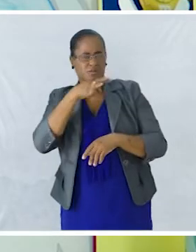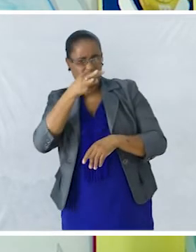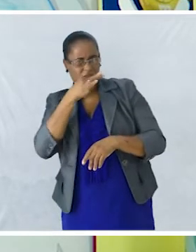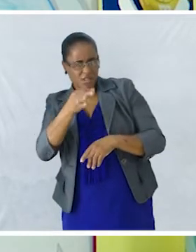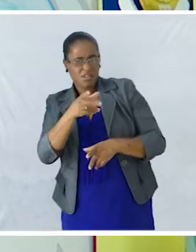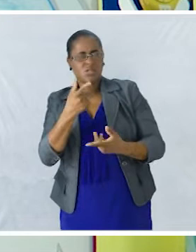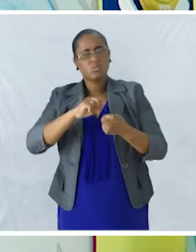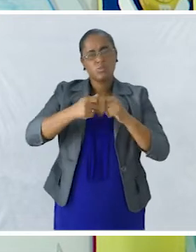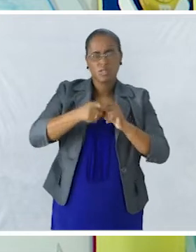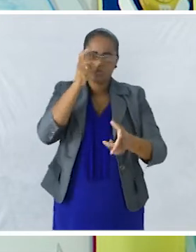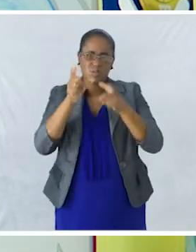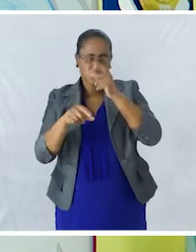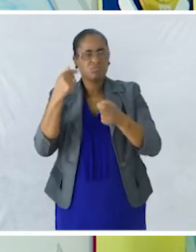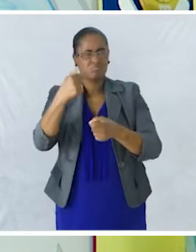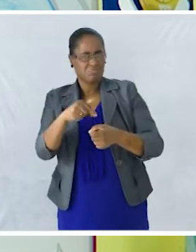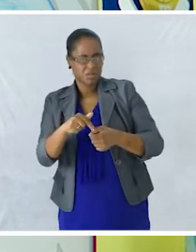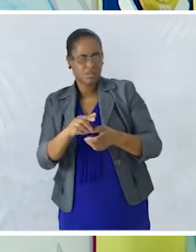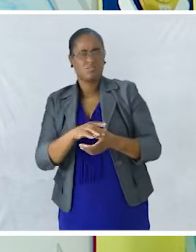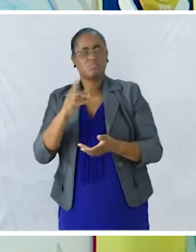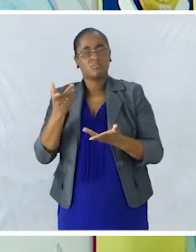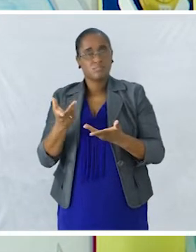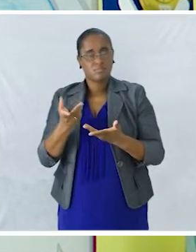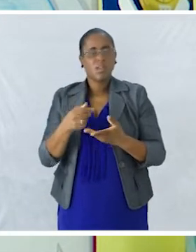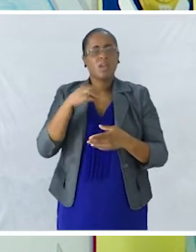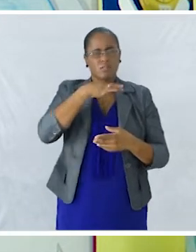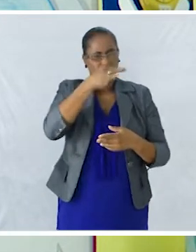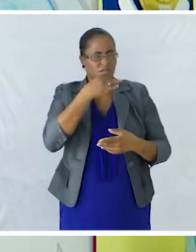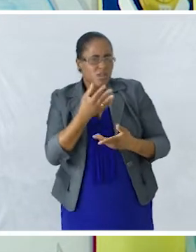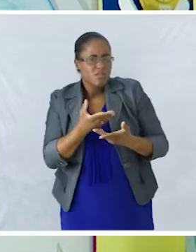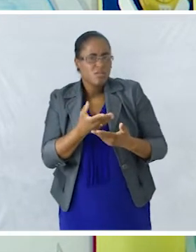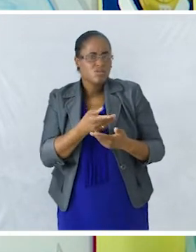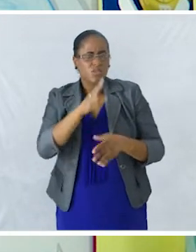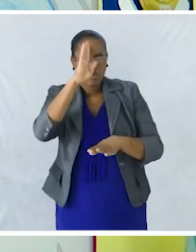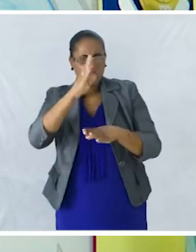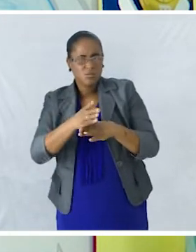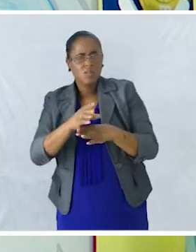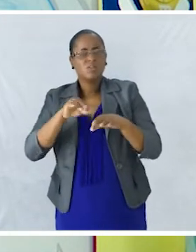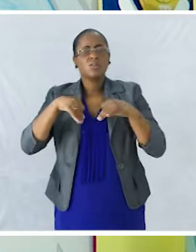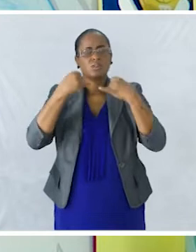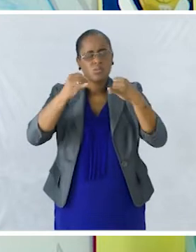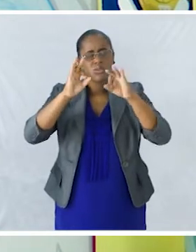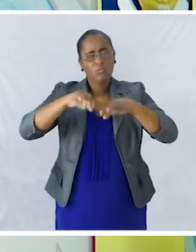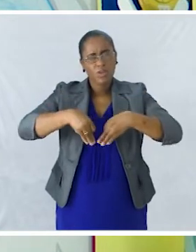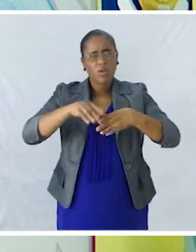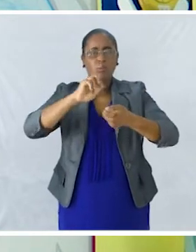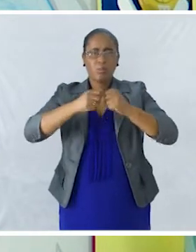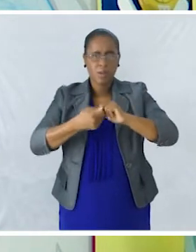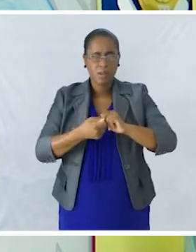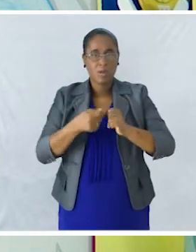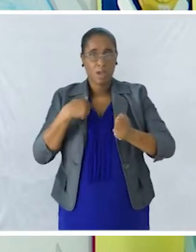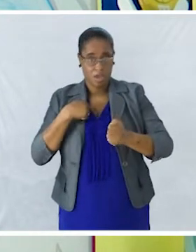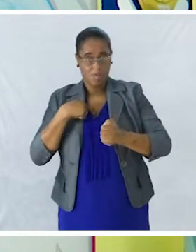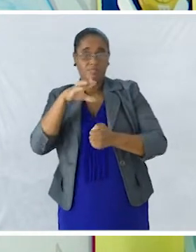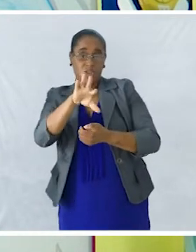Contei o acontecimento Que pôs fim ao problema Escolhi um título